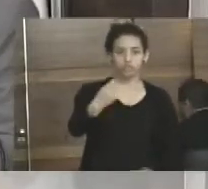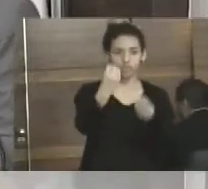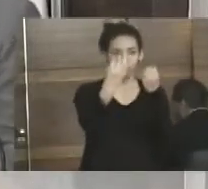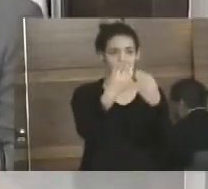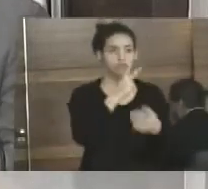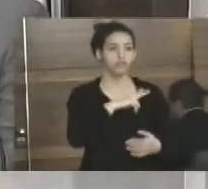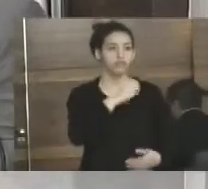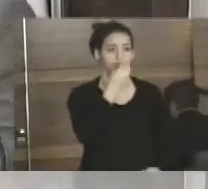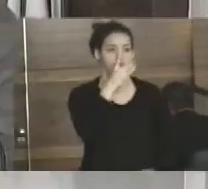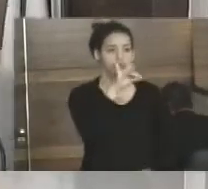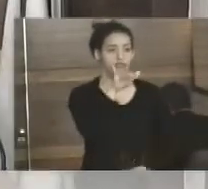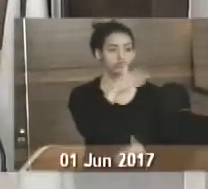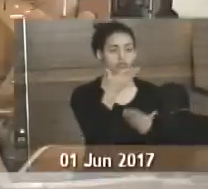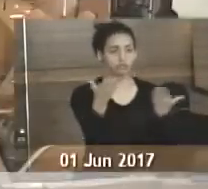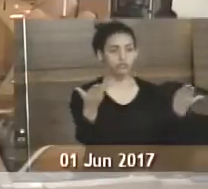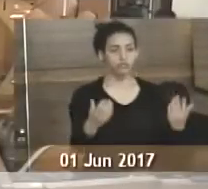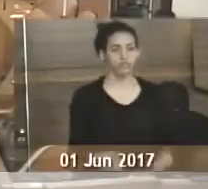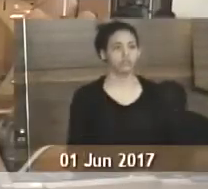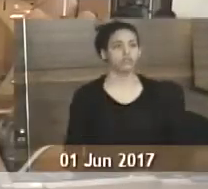Obrigado e um bom dia a todos.